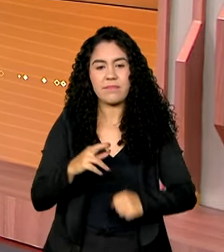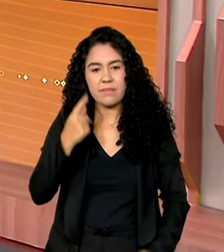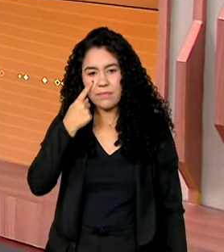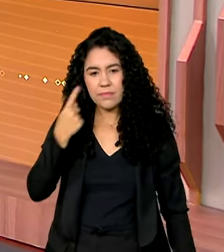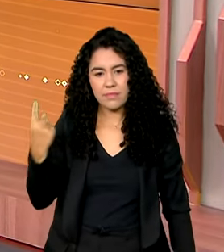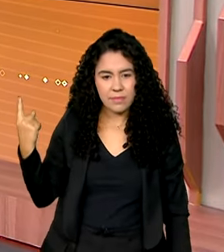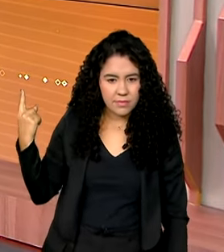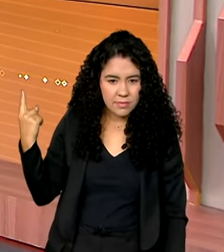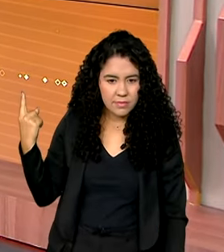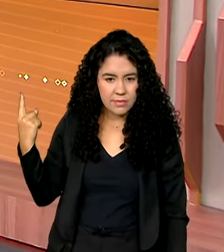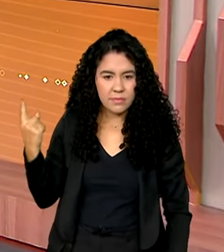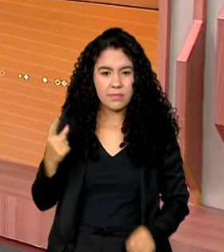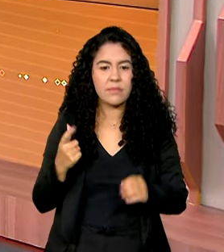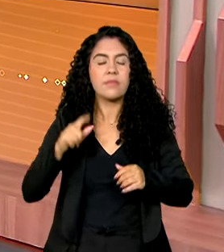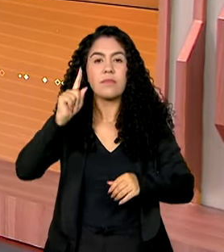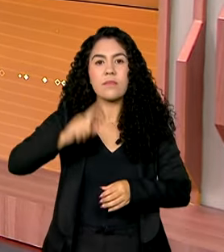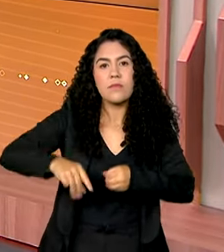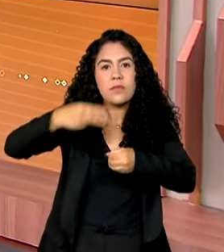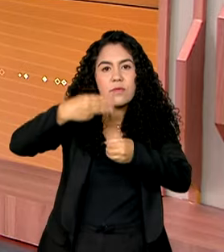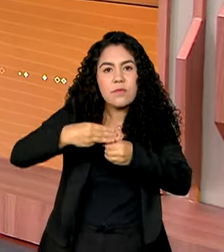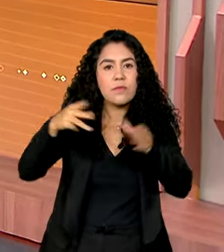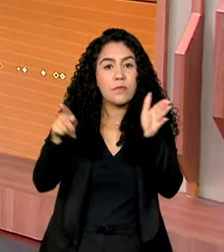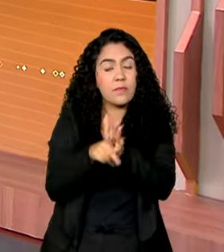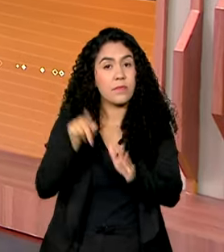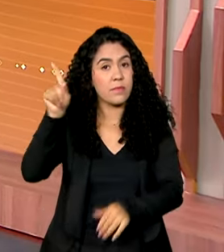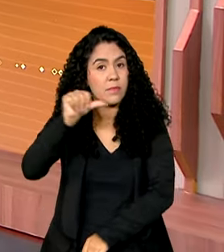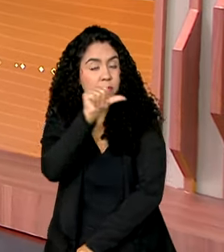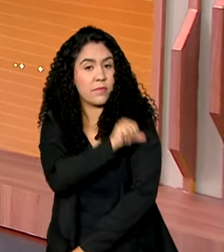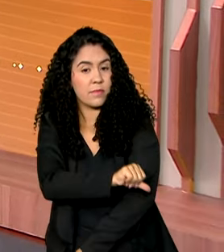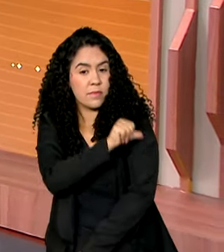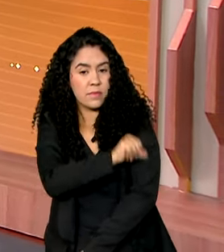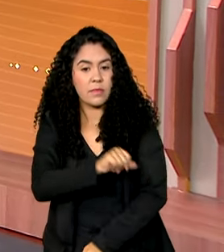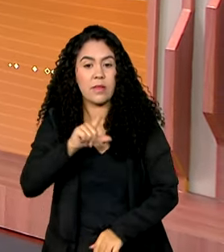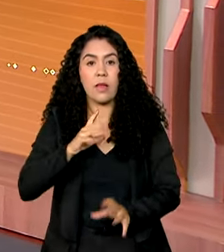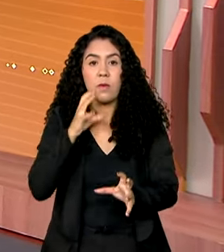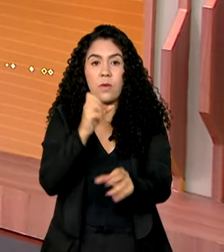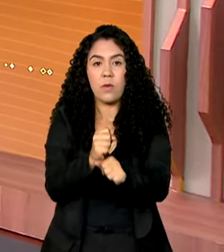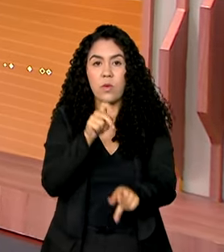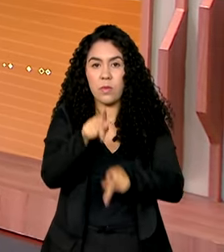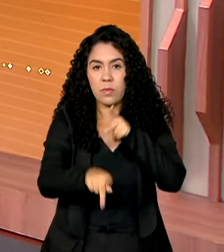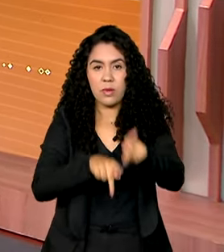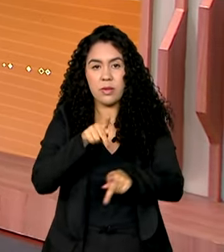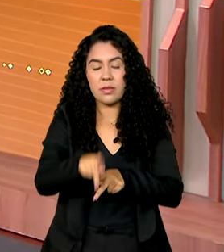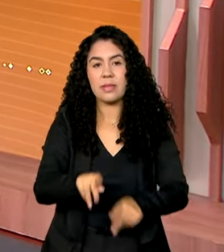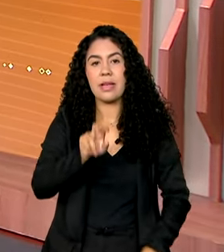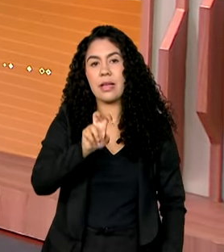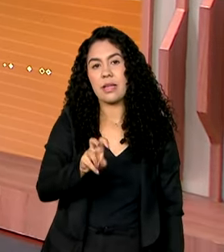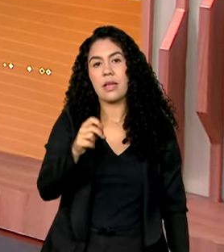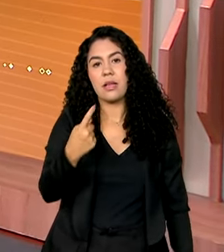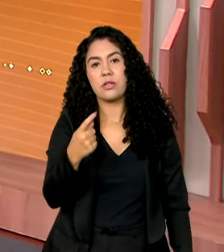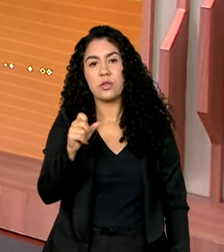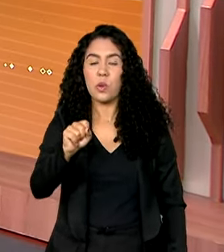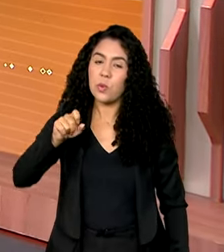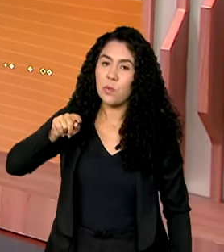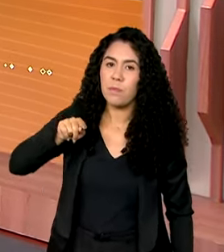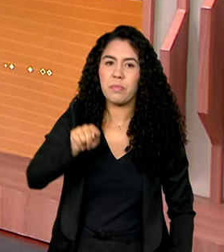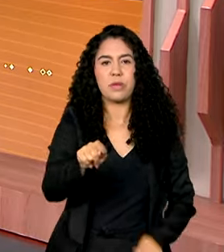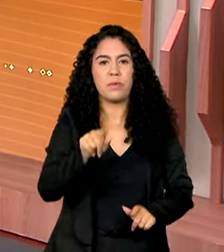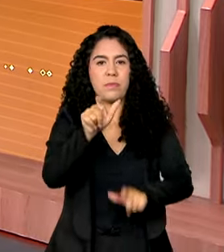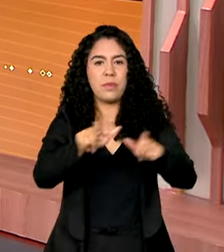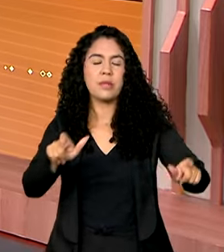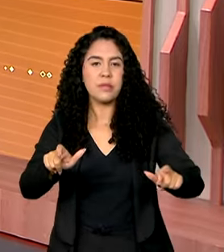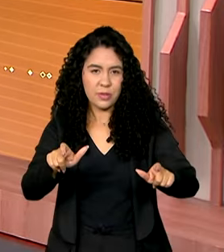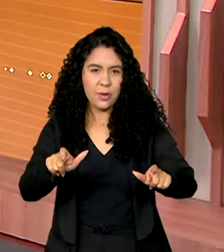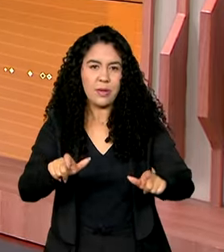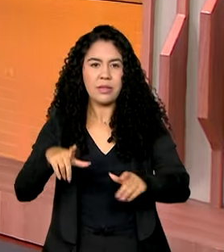fica ali na região metropolitana do Rio de Janeiro, tem uma população de mais de 518 mil habitantes, de acordo com o